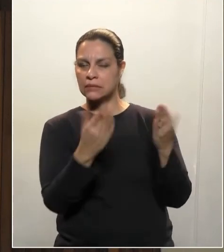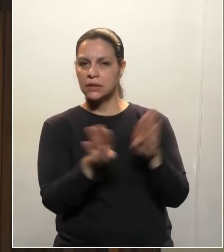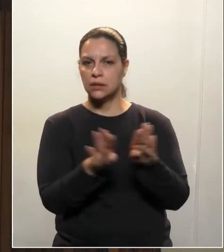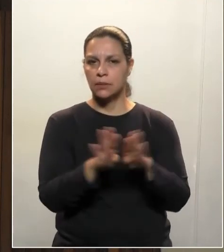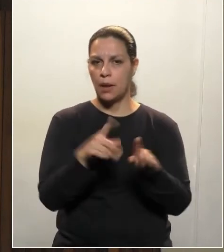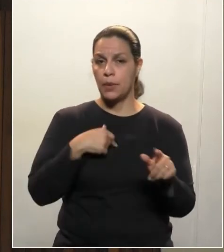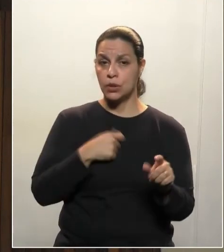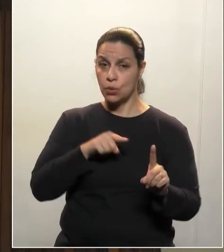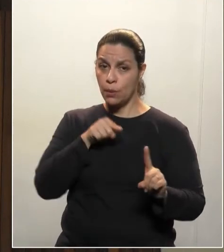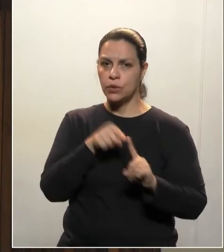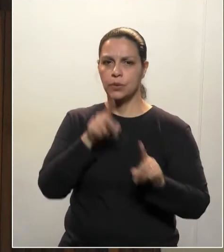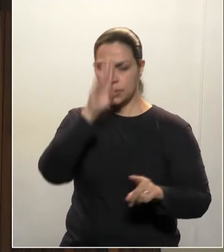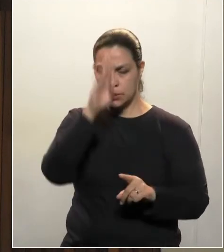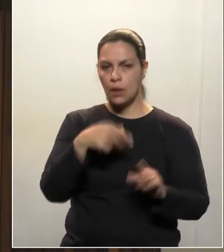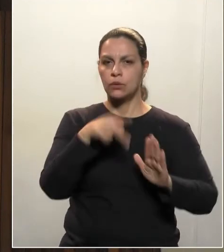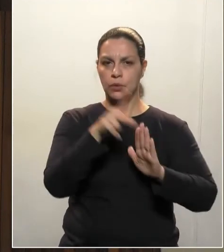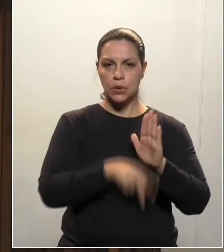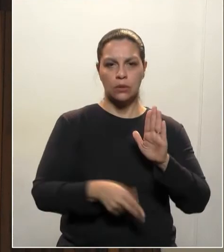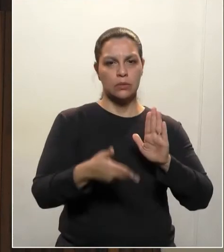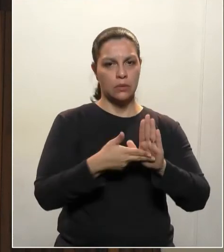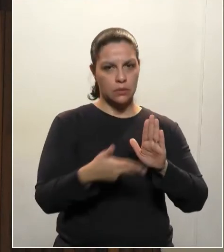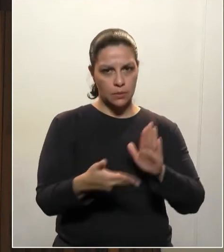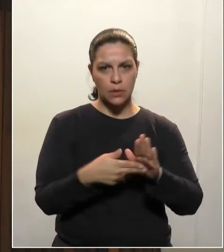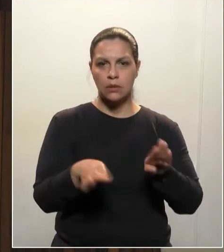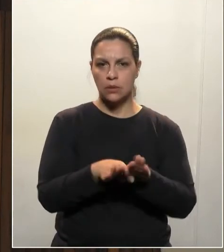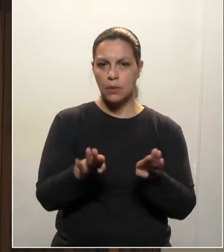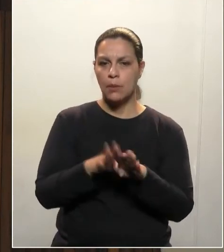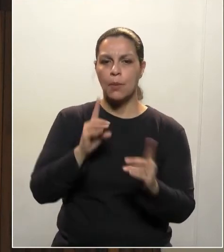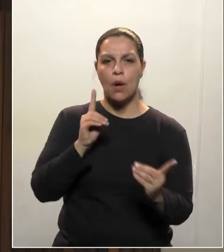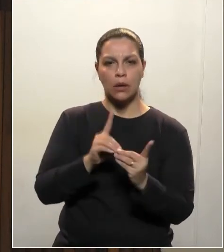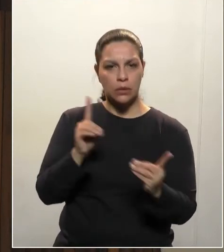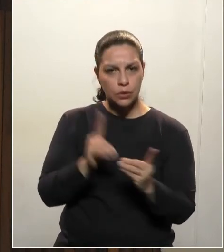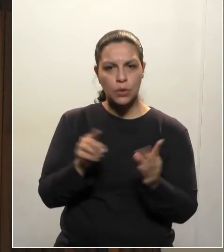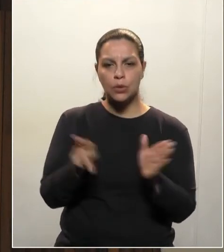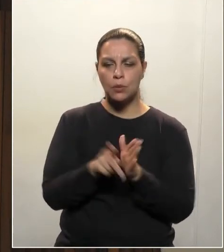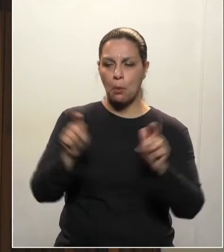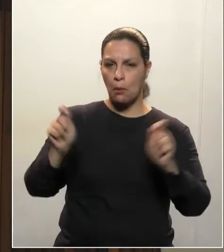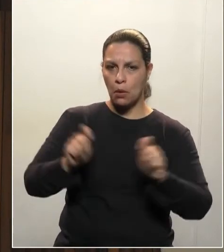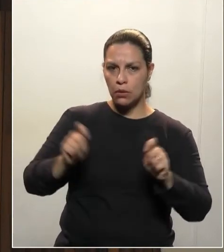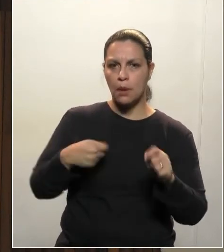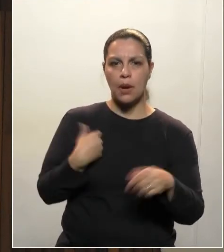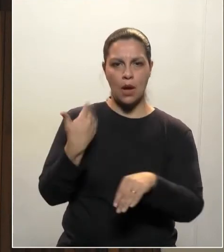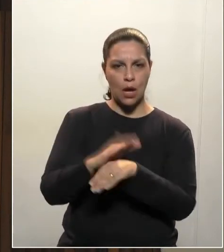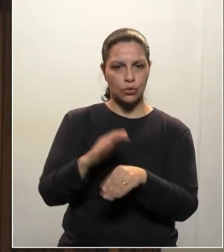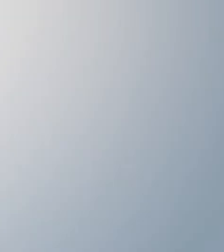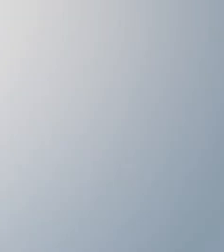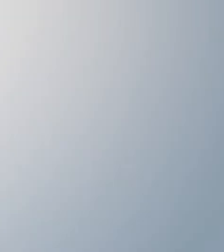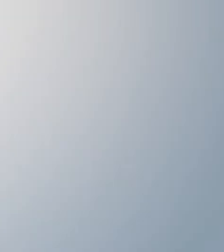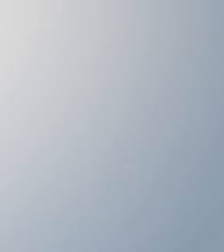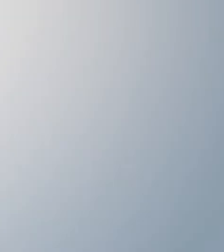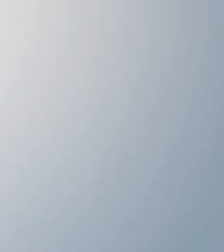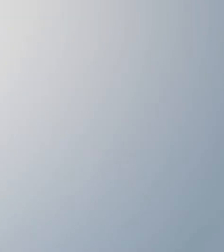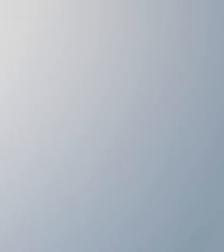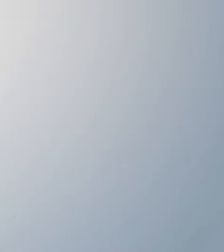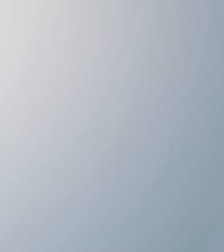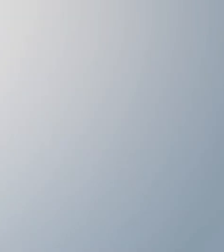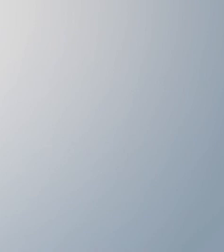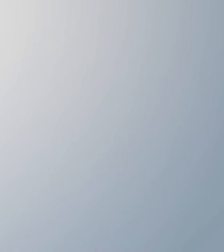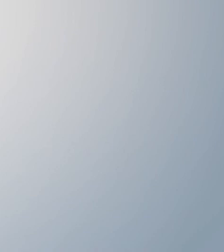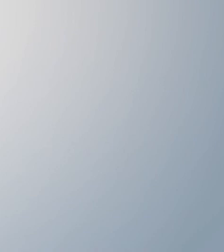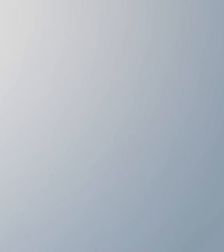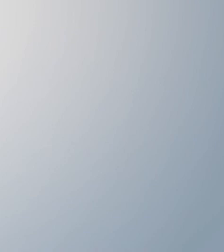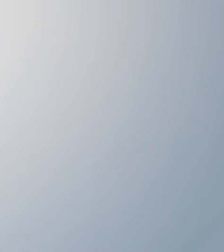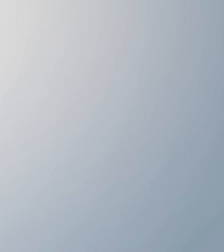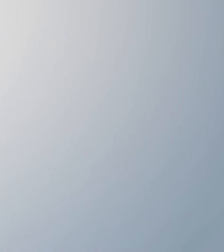principal do projeto das emendas, que é atender o princípio da capacidade contributiva. E aí E